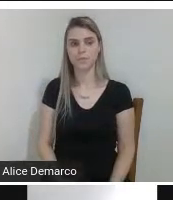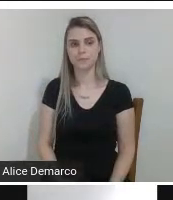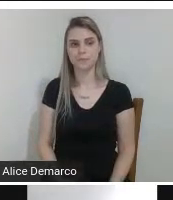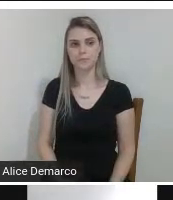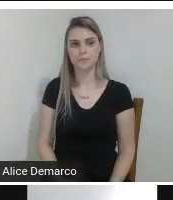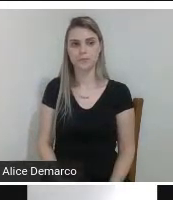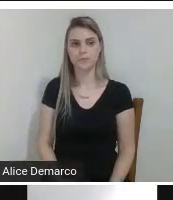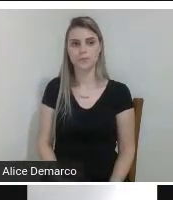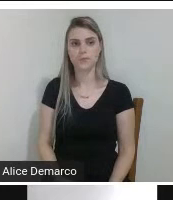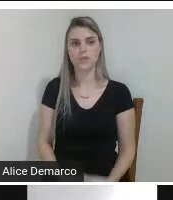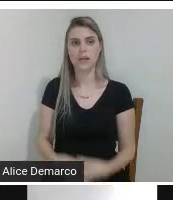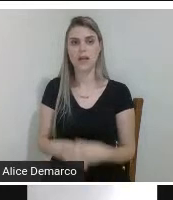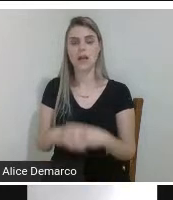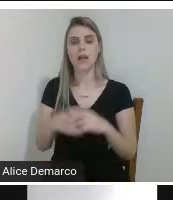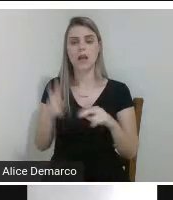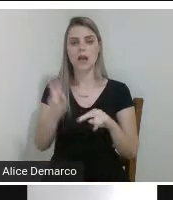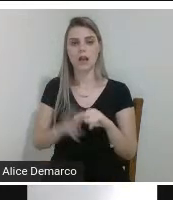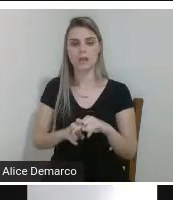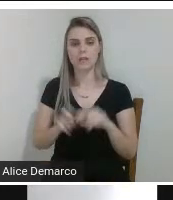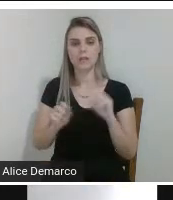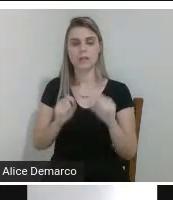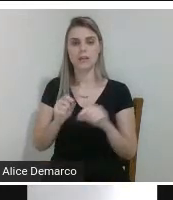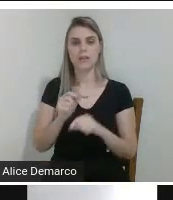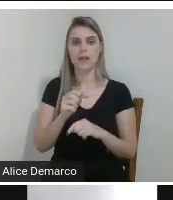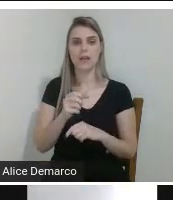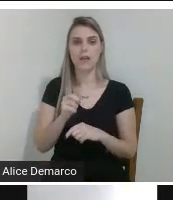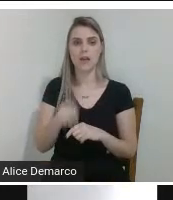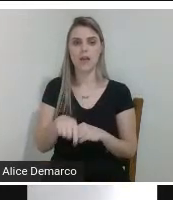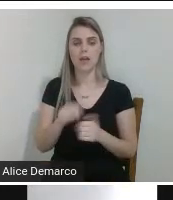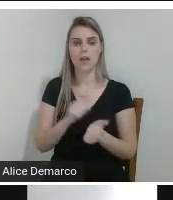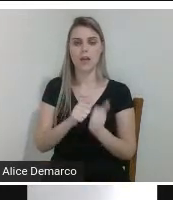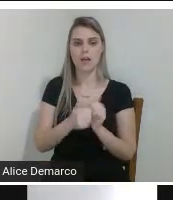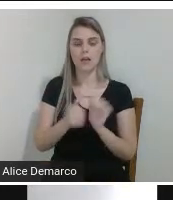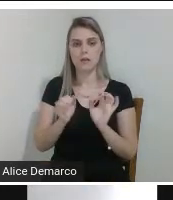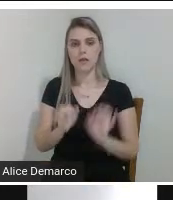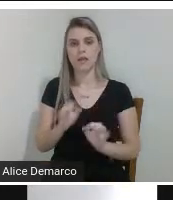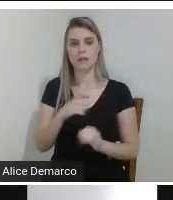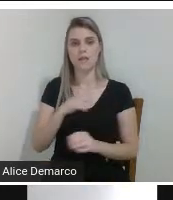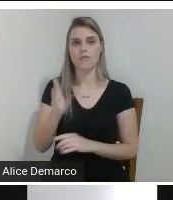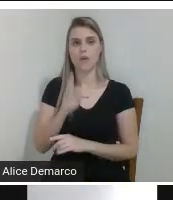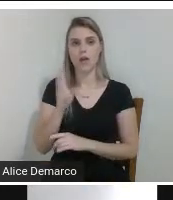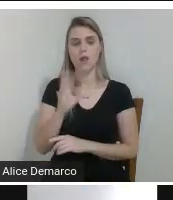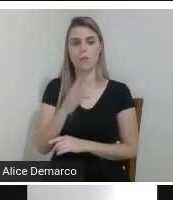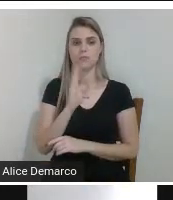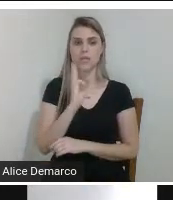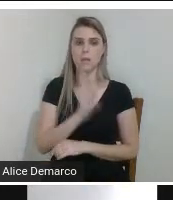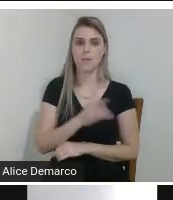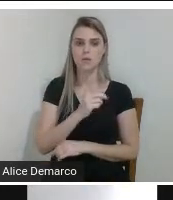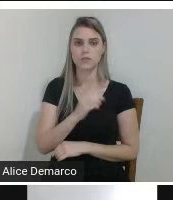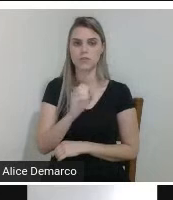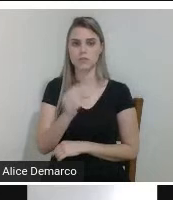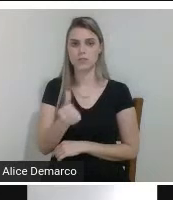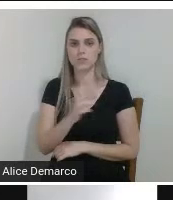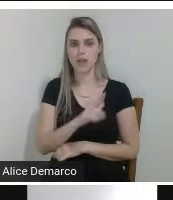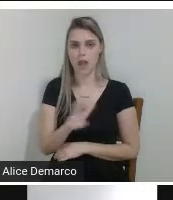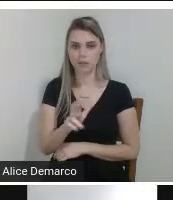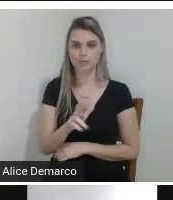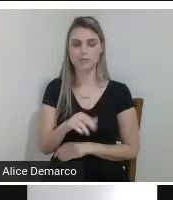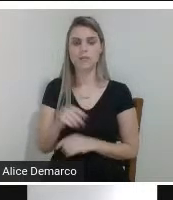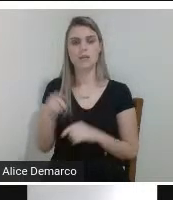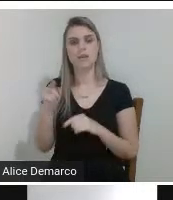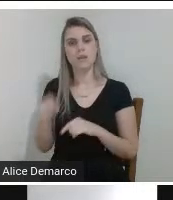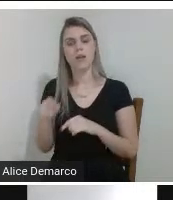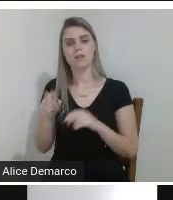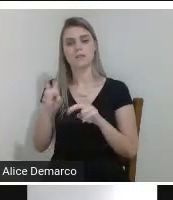cadeira que é oferecida no mercado que seria adequada ela custa em torno de 3.106 reais e a